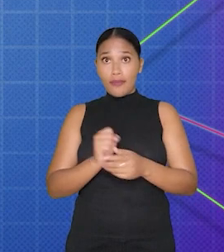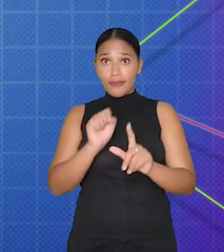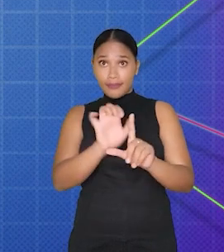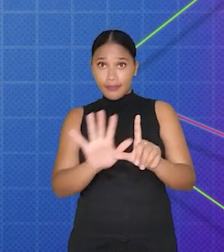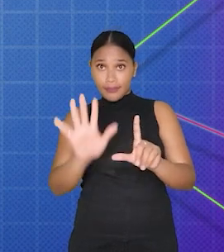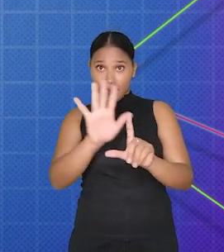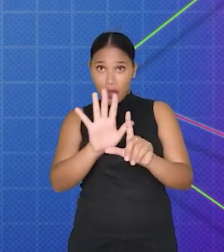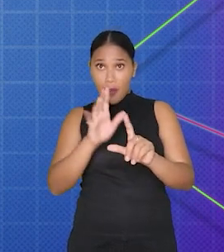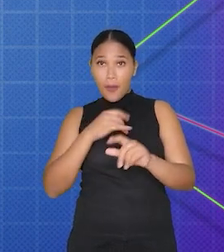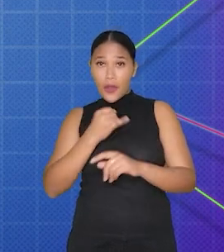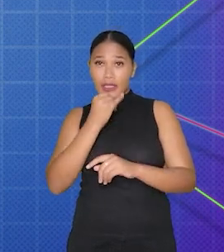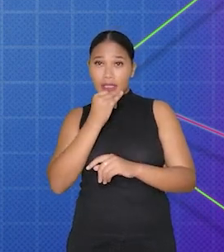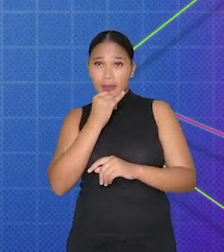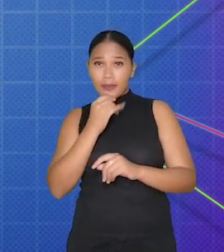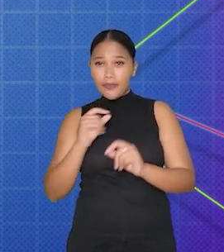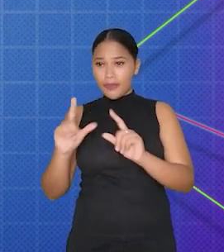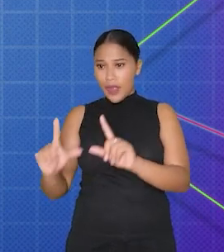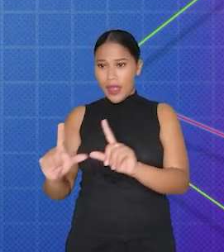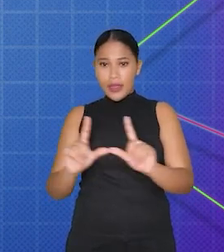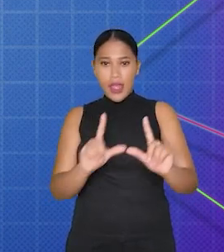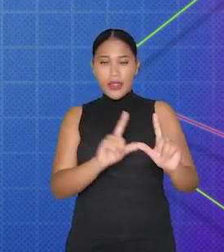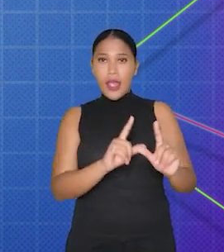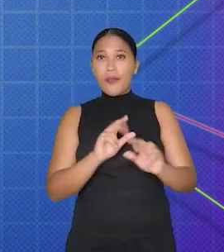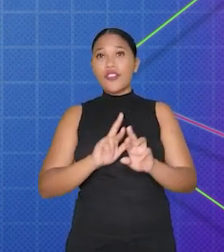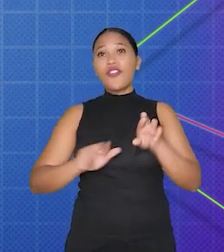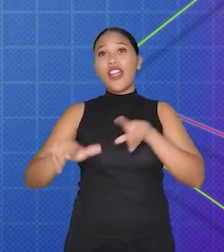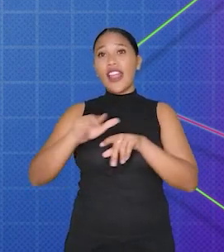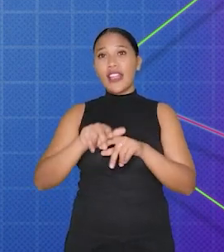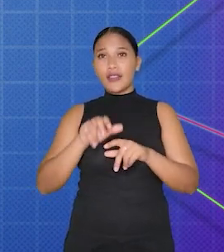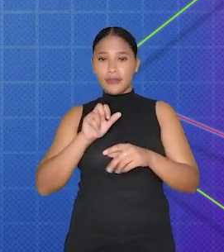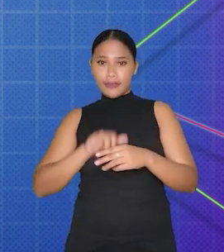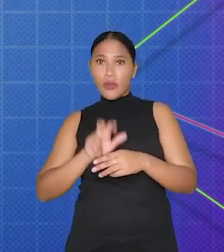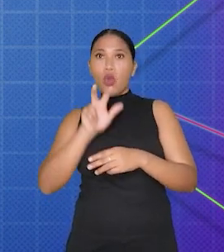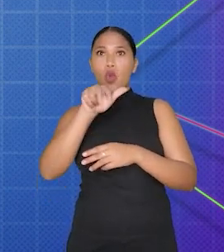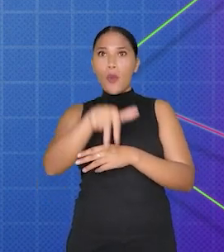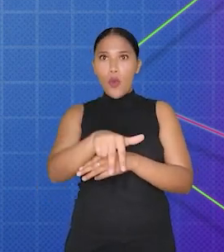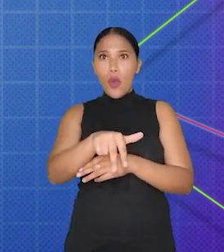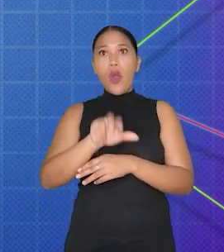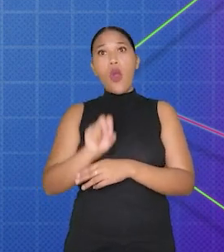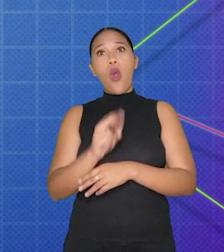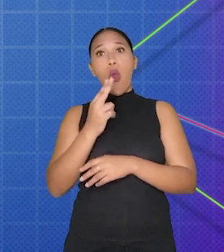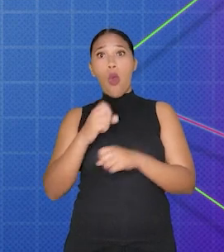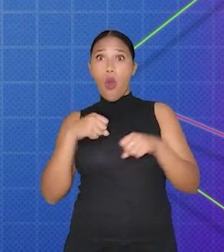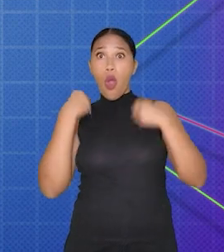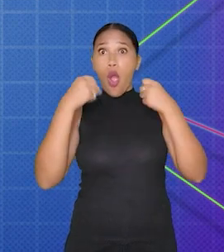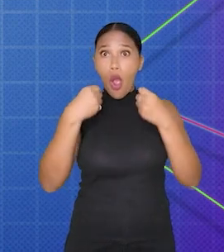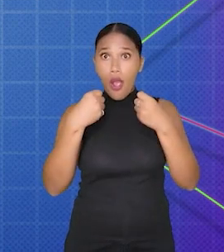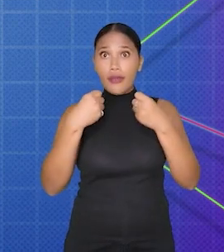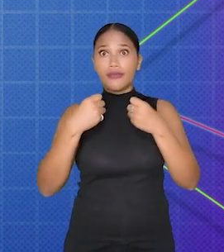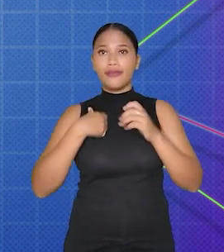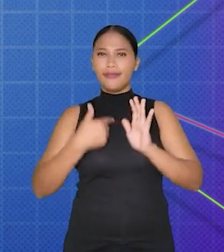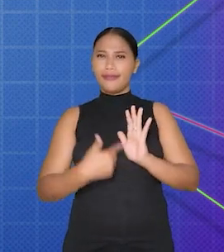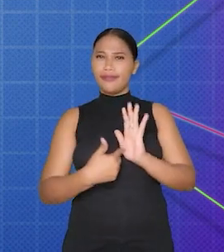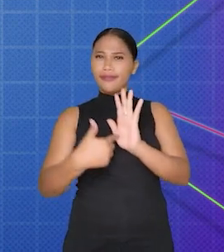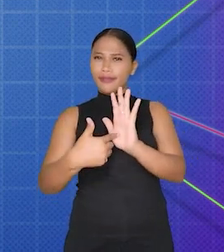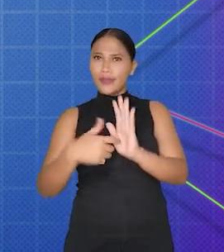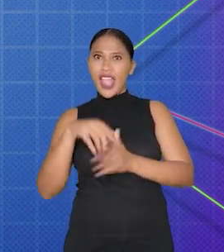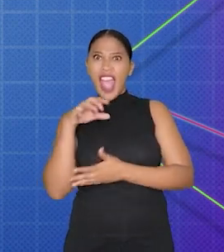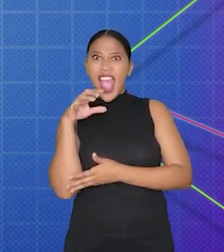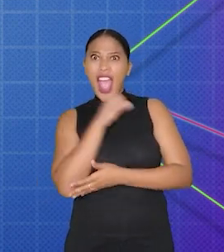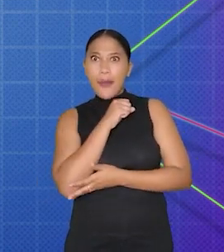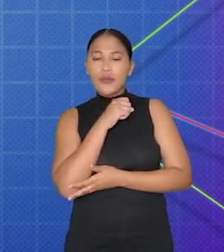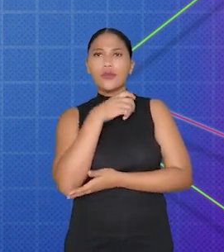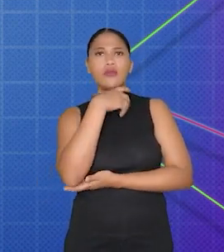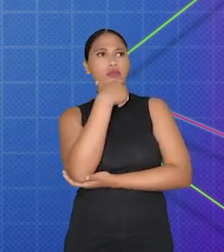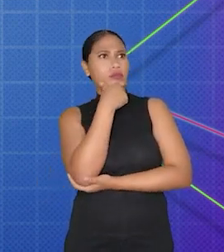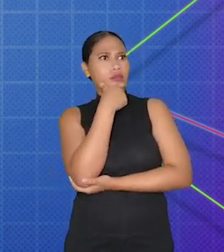por exemplo, cada frame pode representar uma posição diferente do personagem enquanto ele pula ou corre. Ao exibir esses frames em